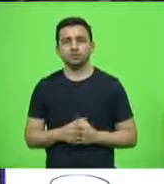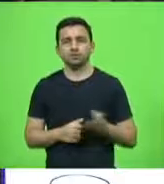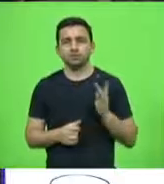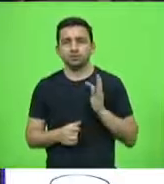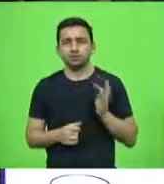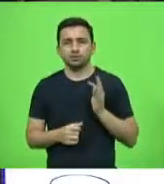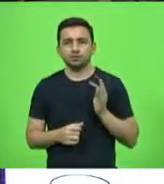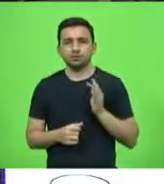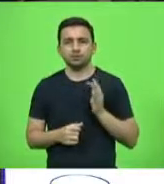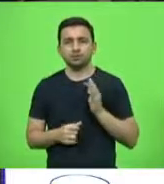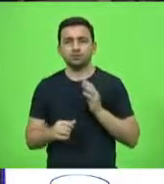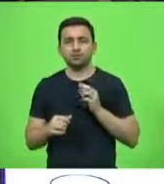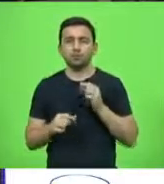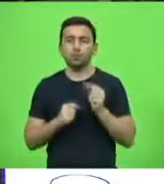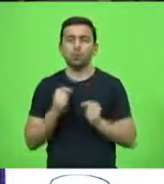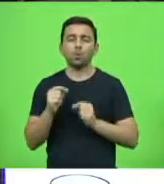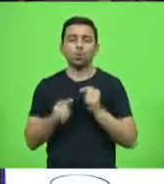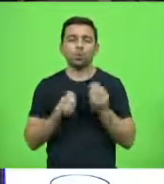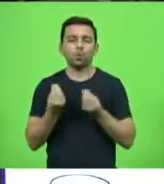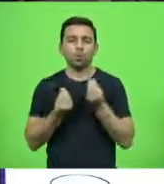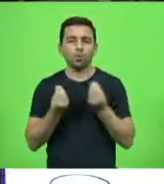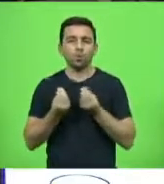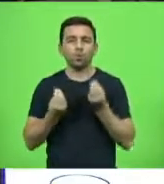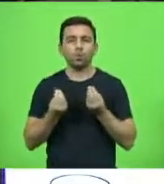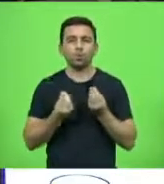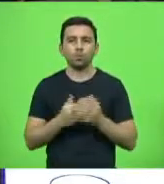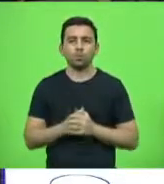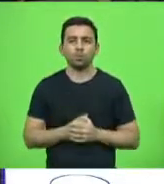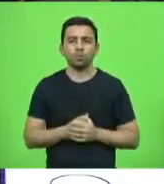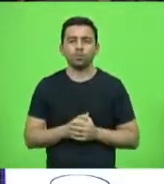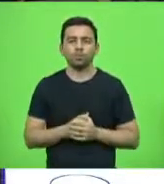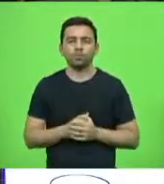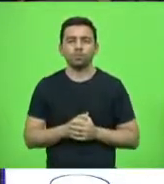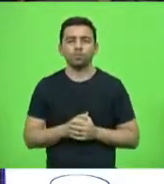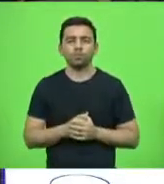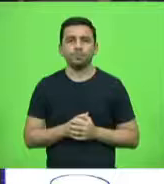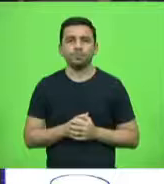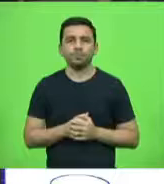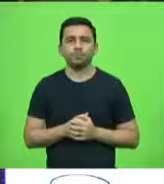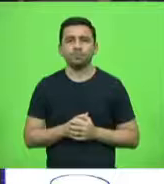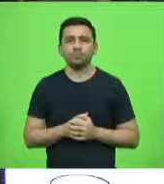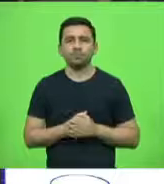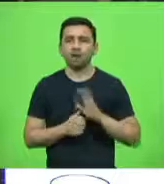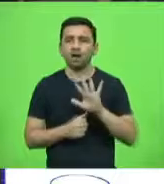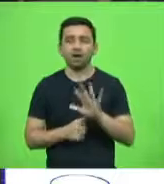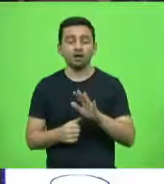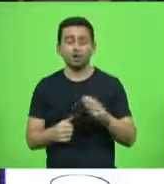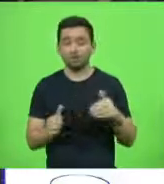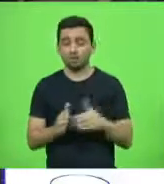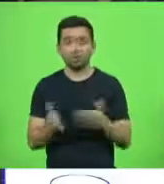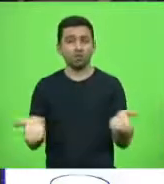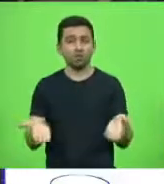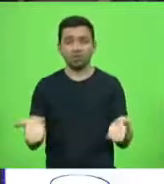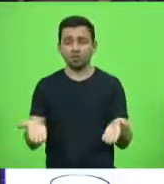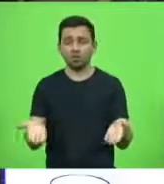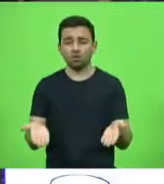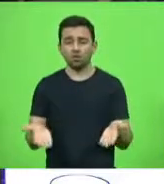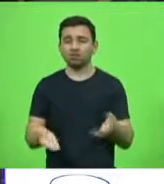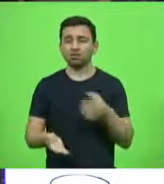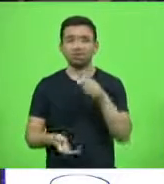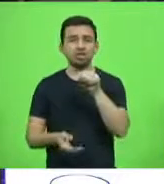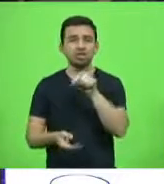que o paciente está passando. Só que até agora, deputado Alba, não foi comprado o equipamento. Claro, nós